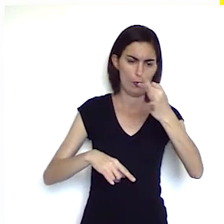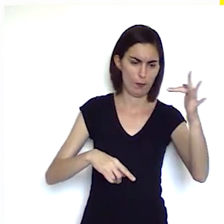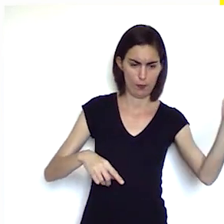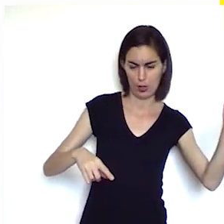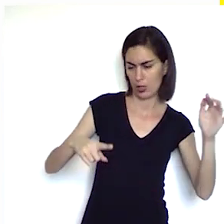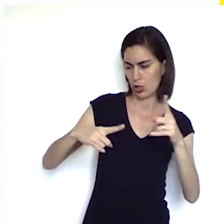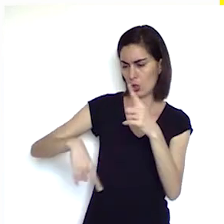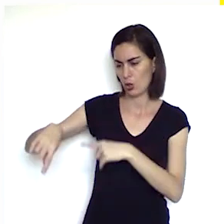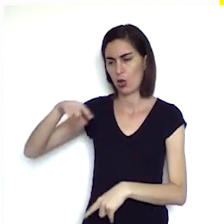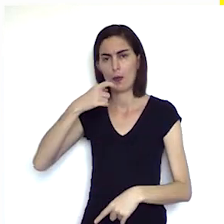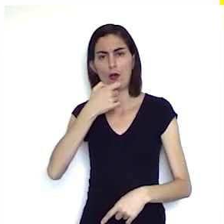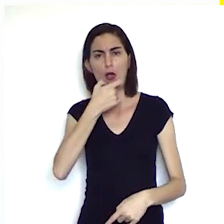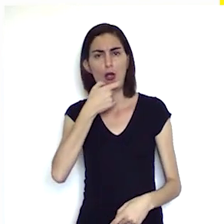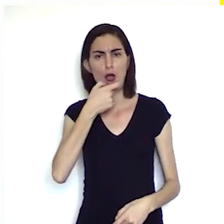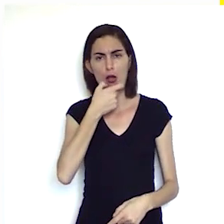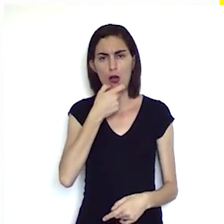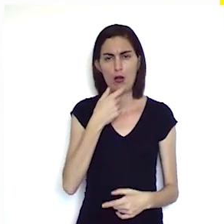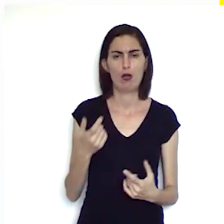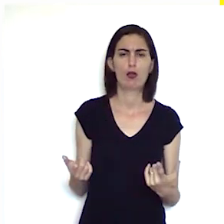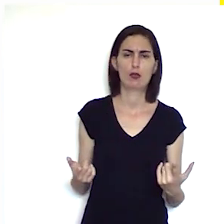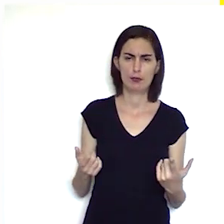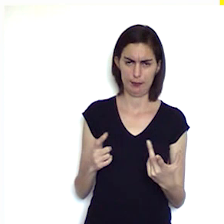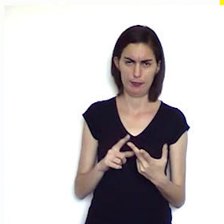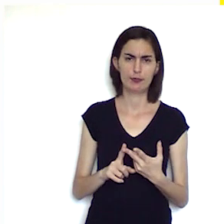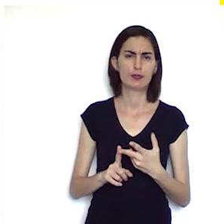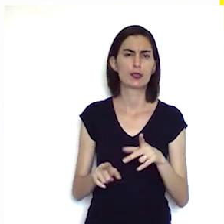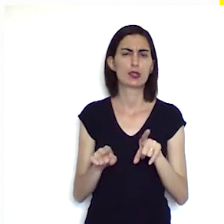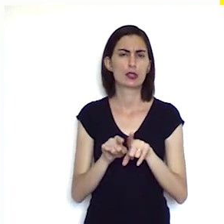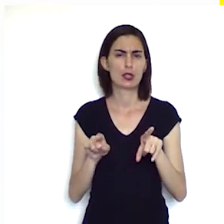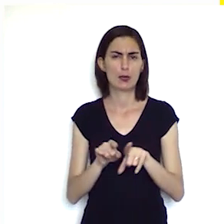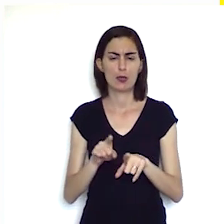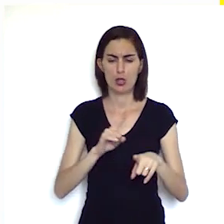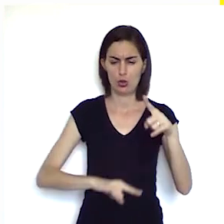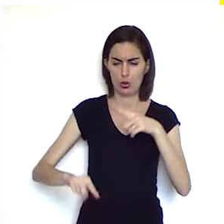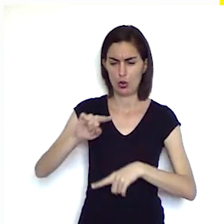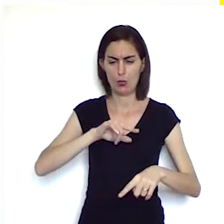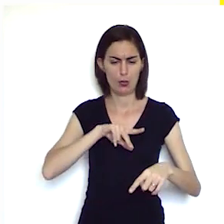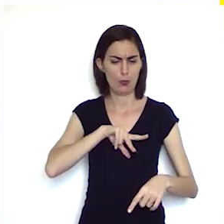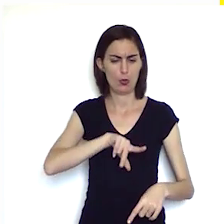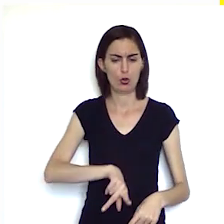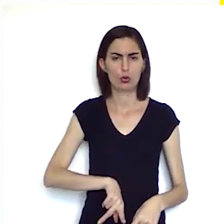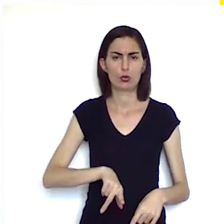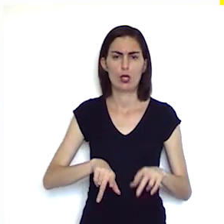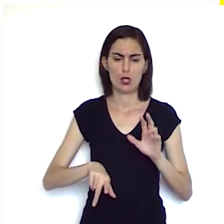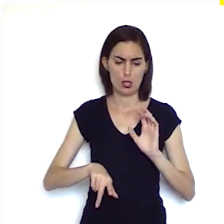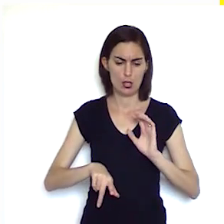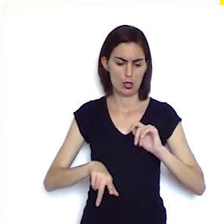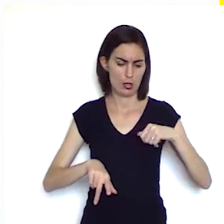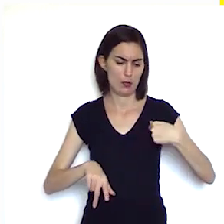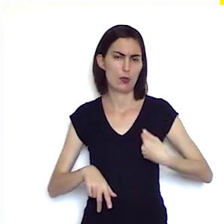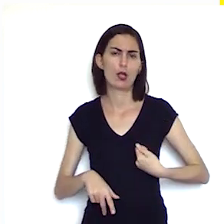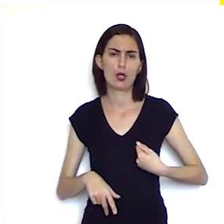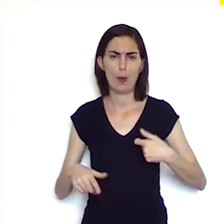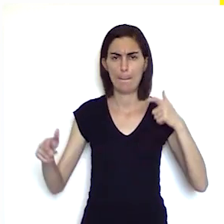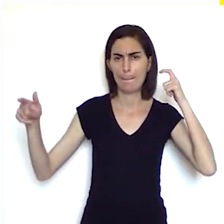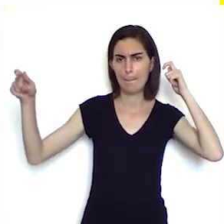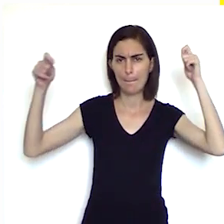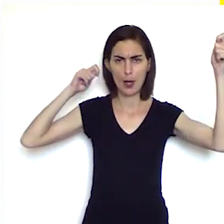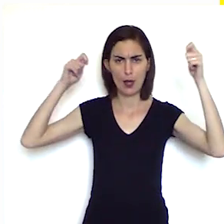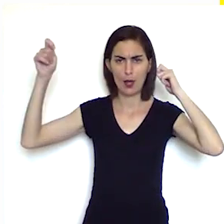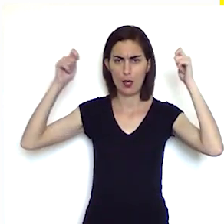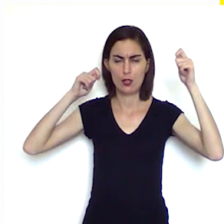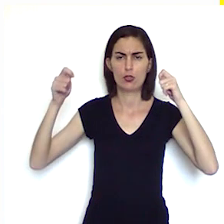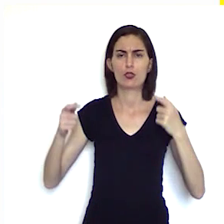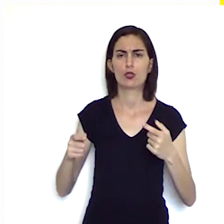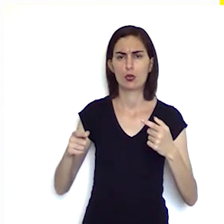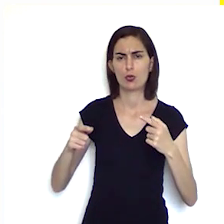posteriormente denominada de América Anglo-Saxônica e domínio português e espanhol ao sul a partir do México até a